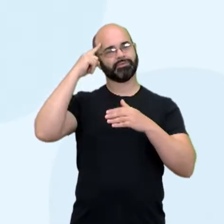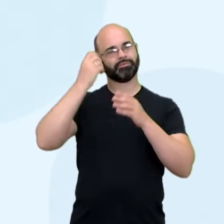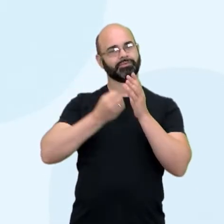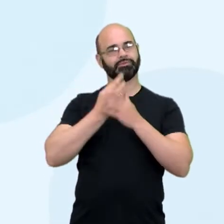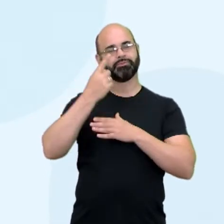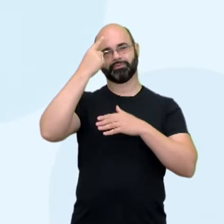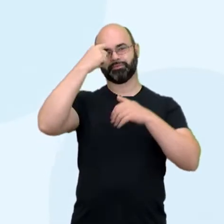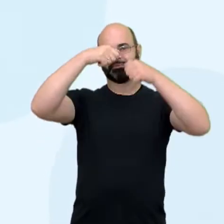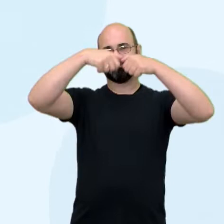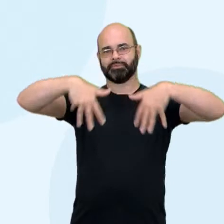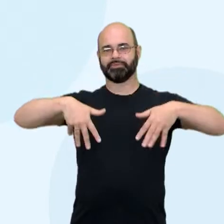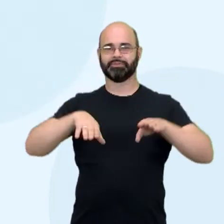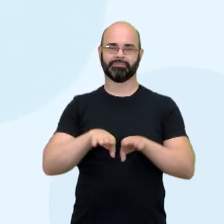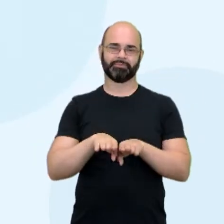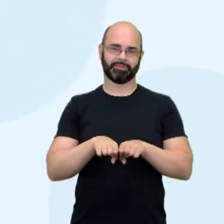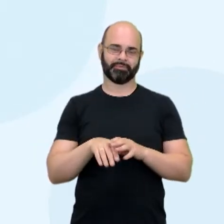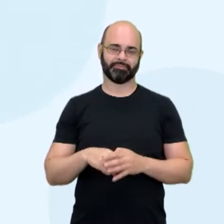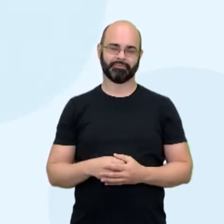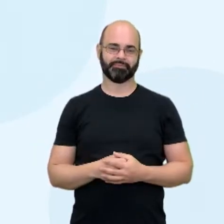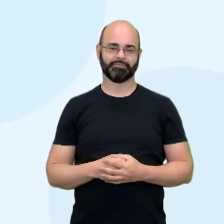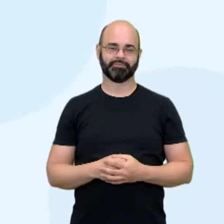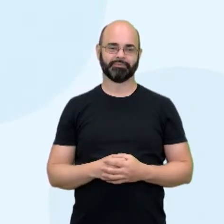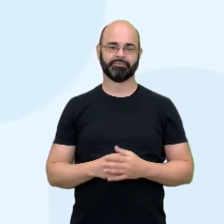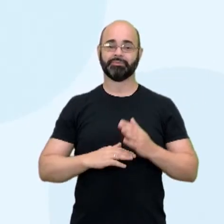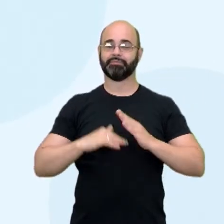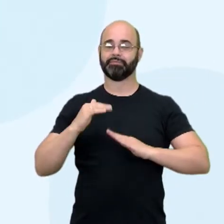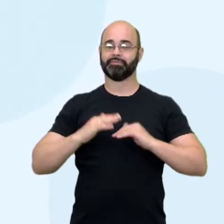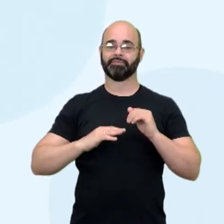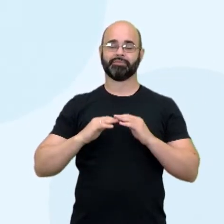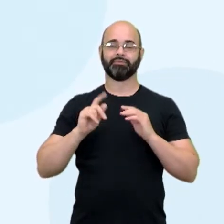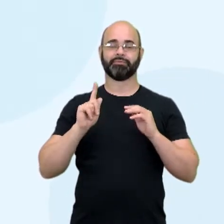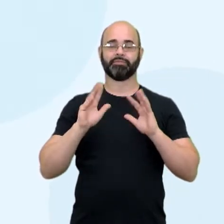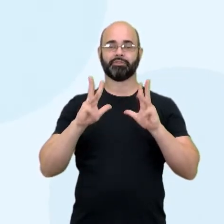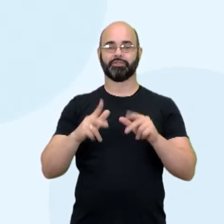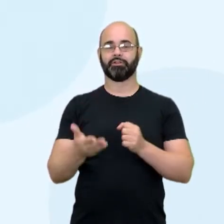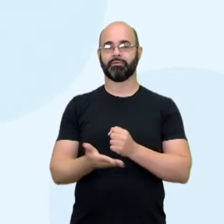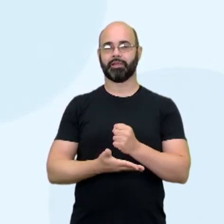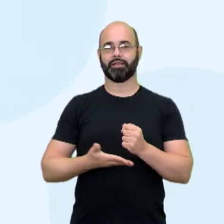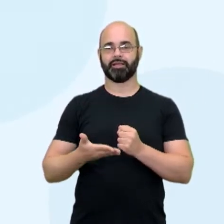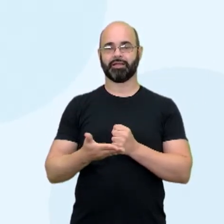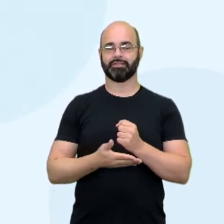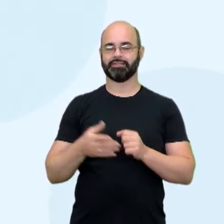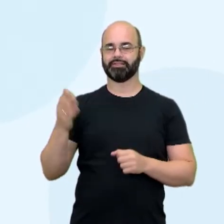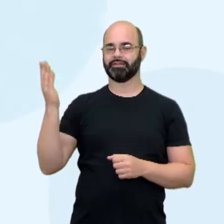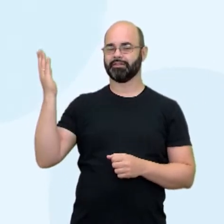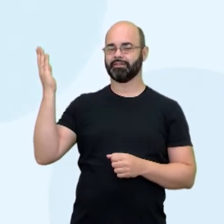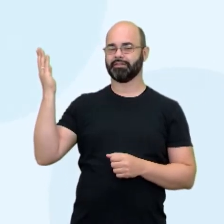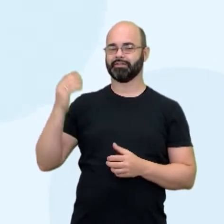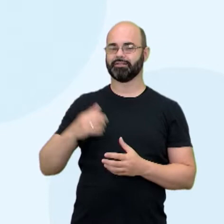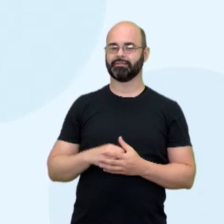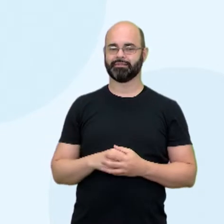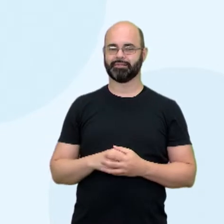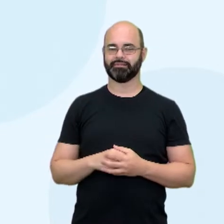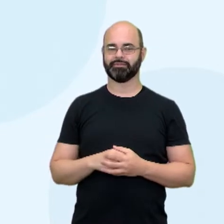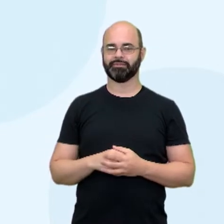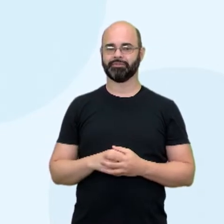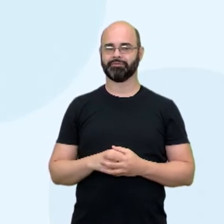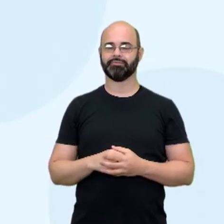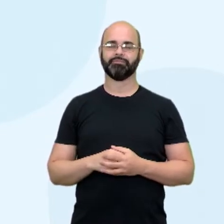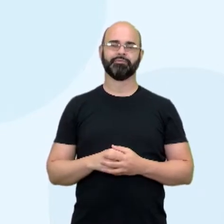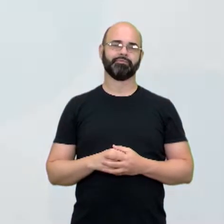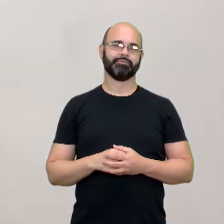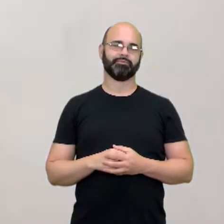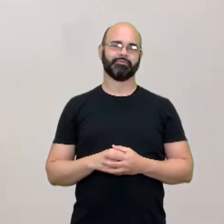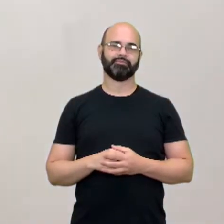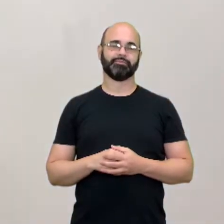Isso tudo está relacionado à habilidade geral básica, que trabalha simultaneamente com os impactos das